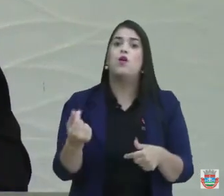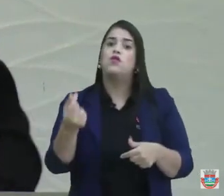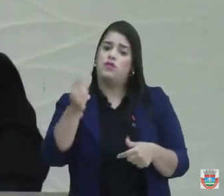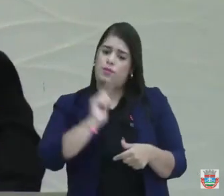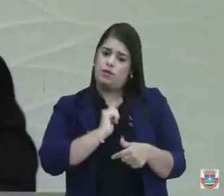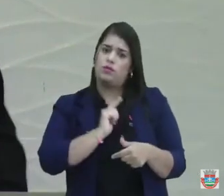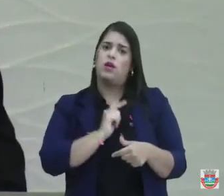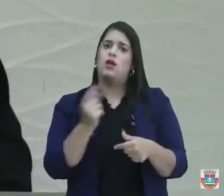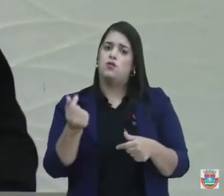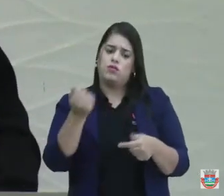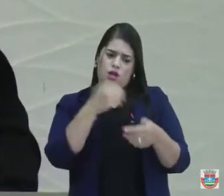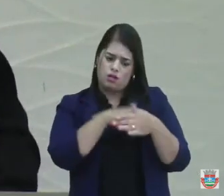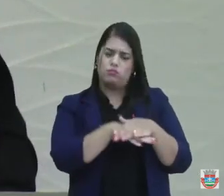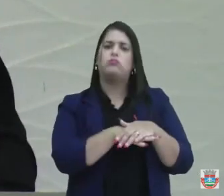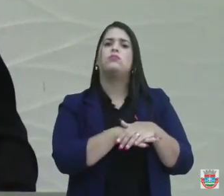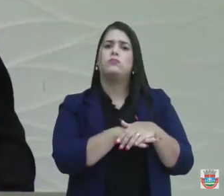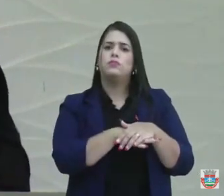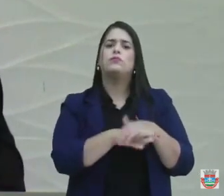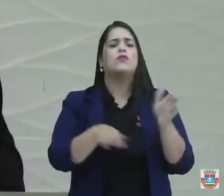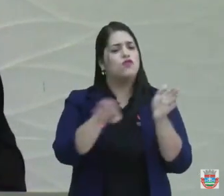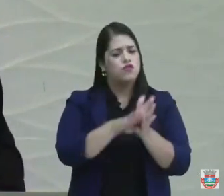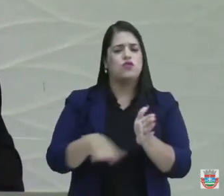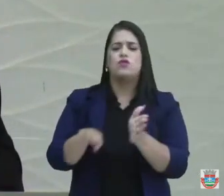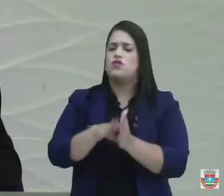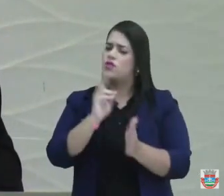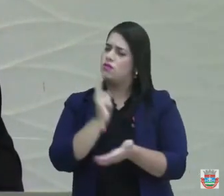e o dinheiro chegou, vem chegando.